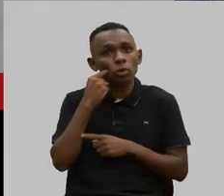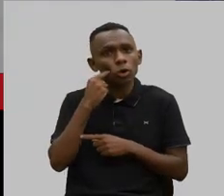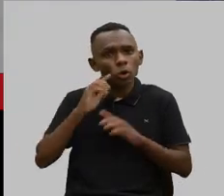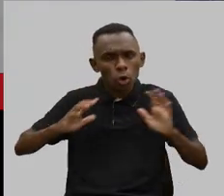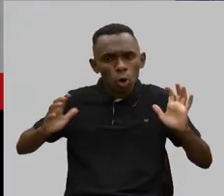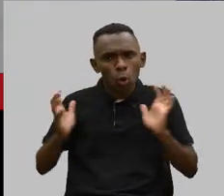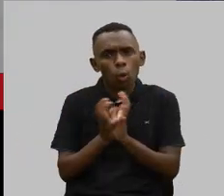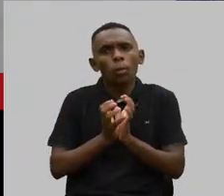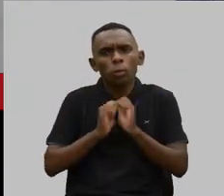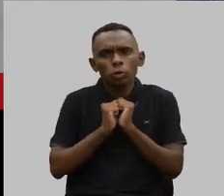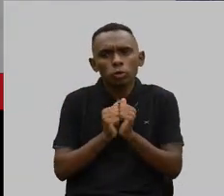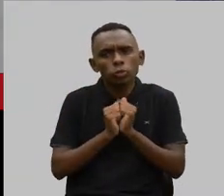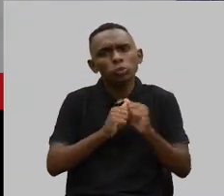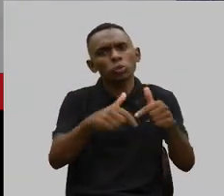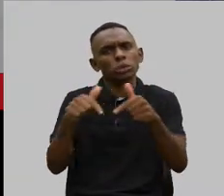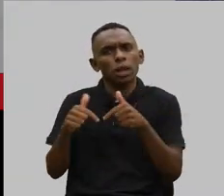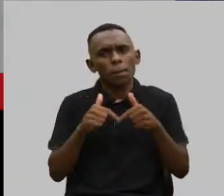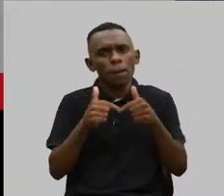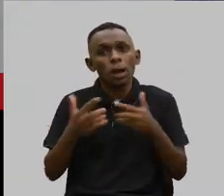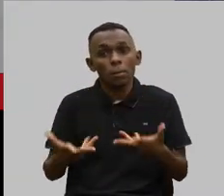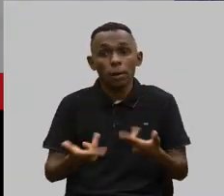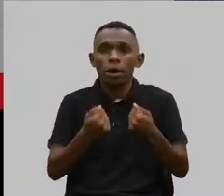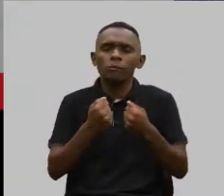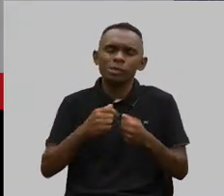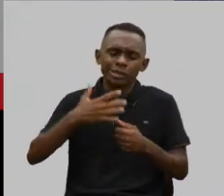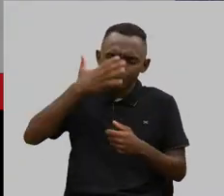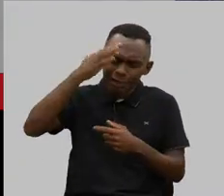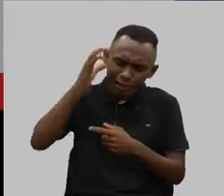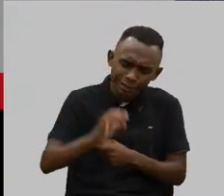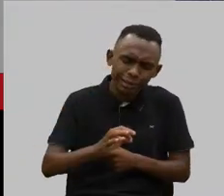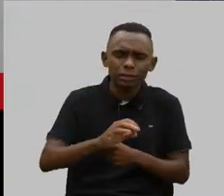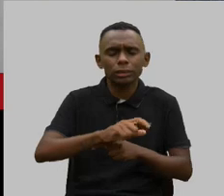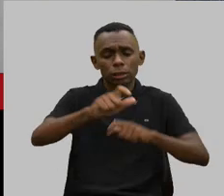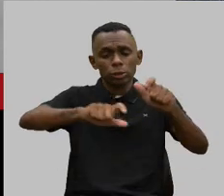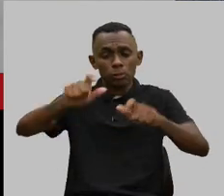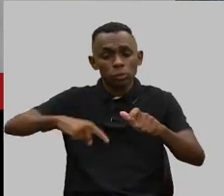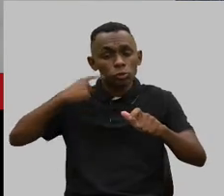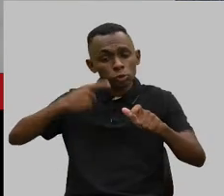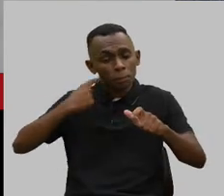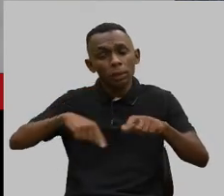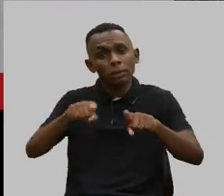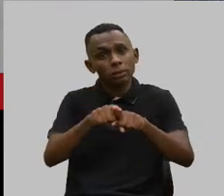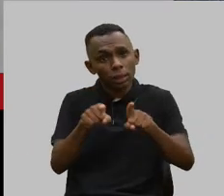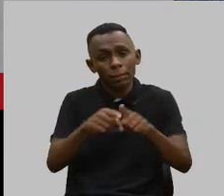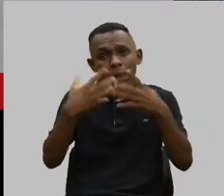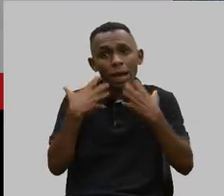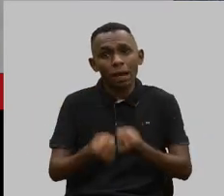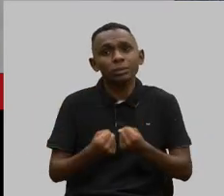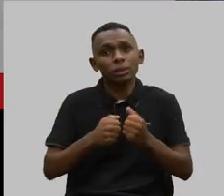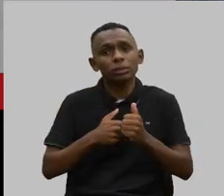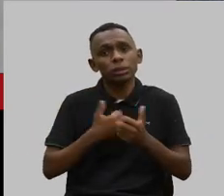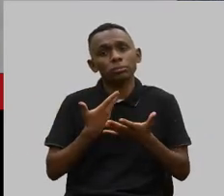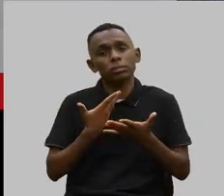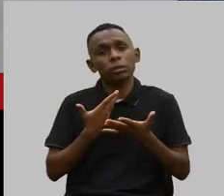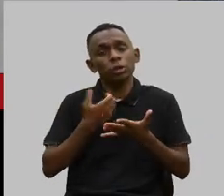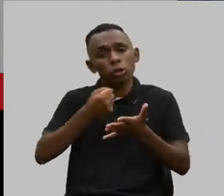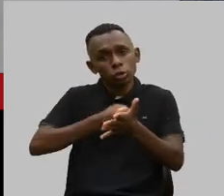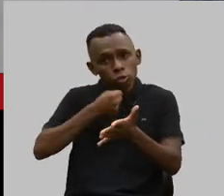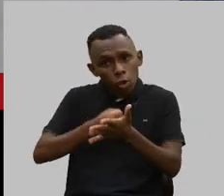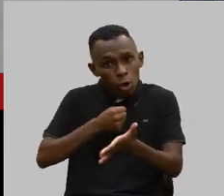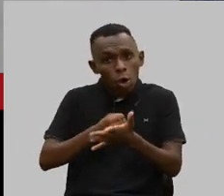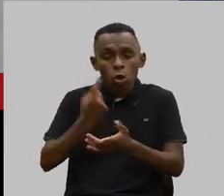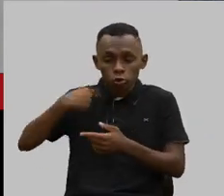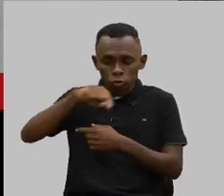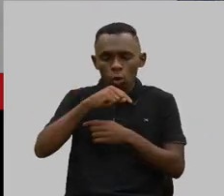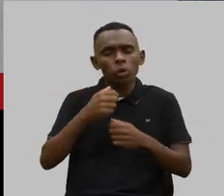nós fazemos grandes ações eu tenho certeza que elas são as primeiras a encabeçar essa frente parlamentar nós estaremos de